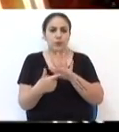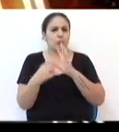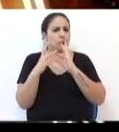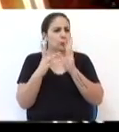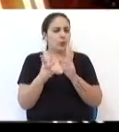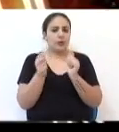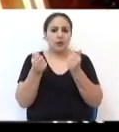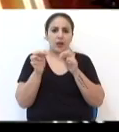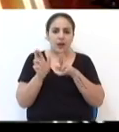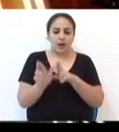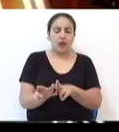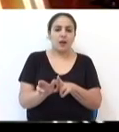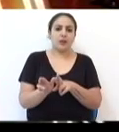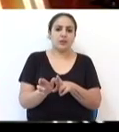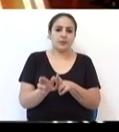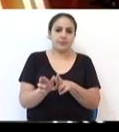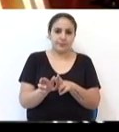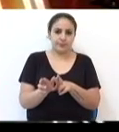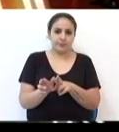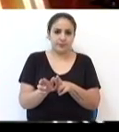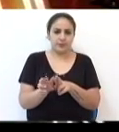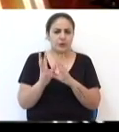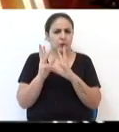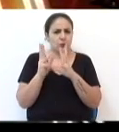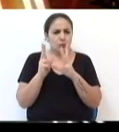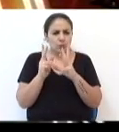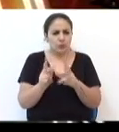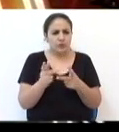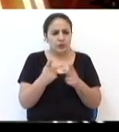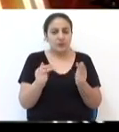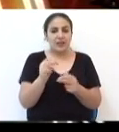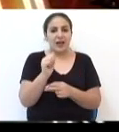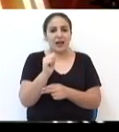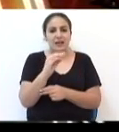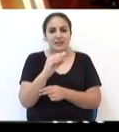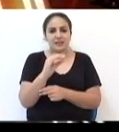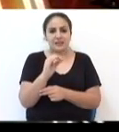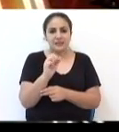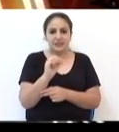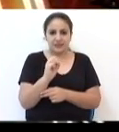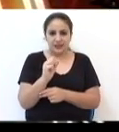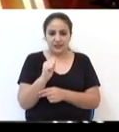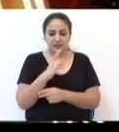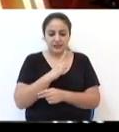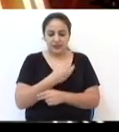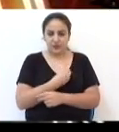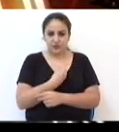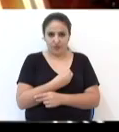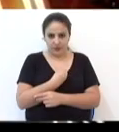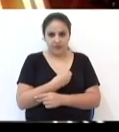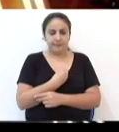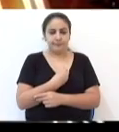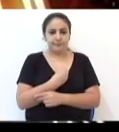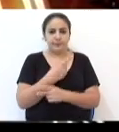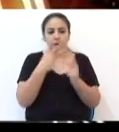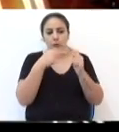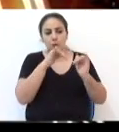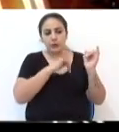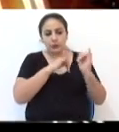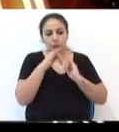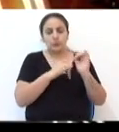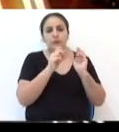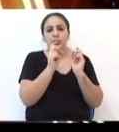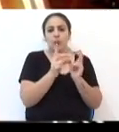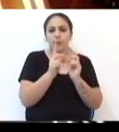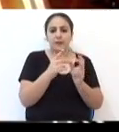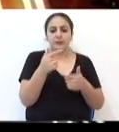todos os setores, de todos os segmentos em que a Assisa está inserida, como indústria,